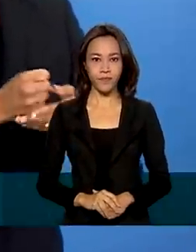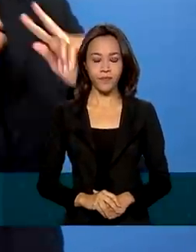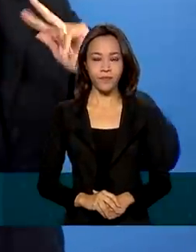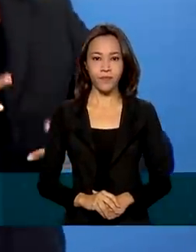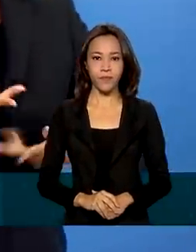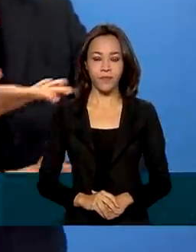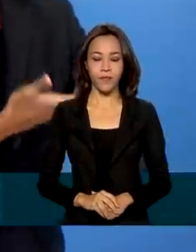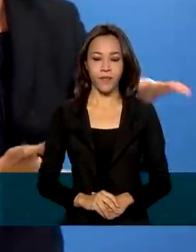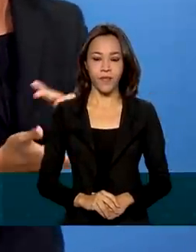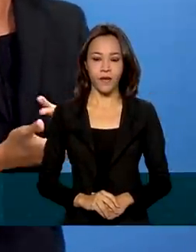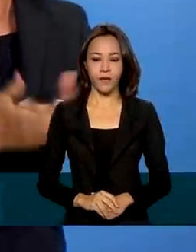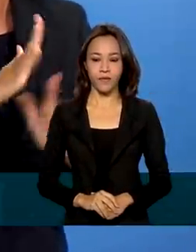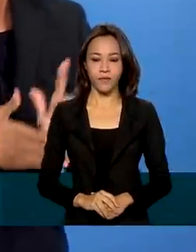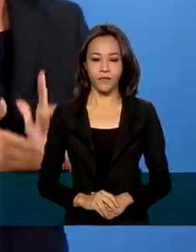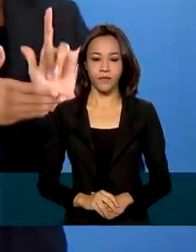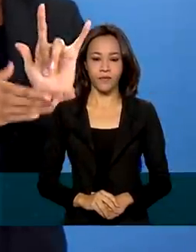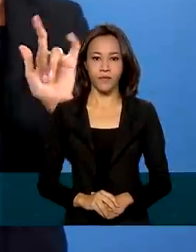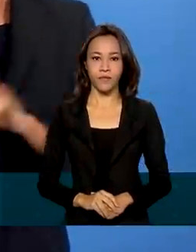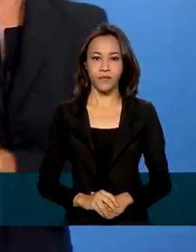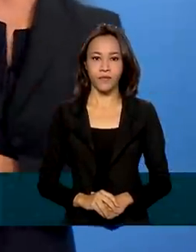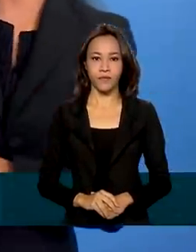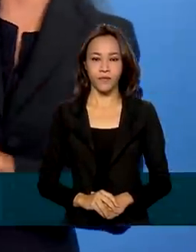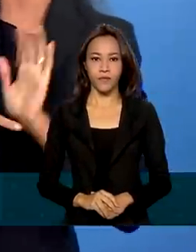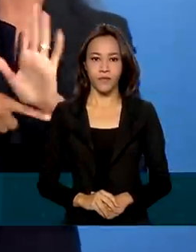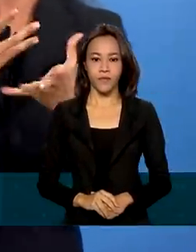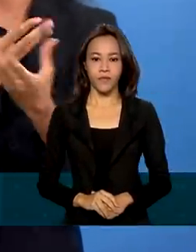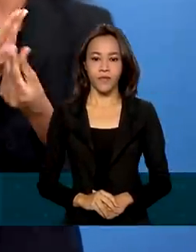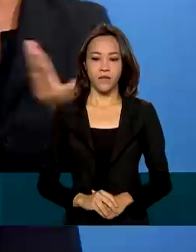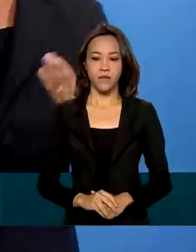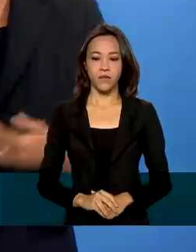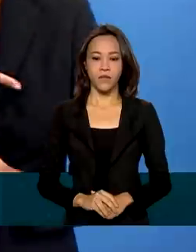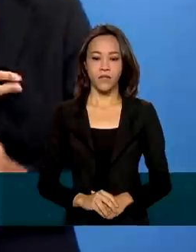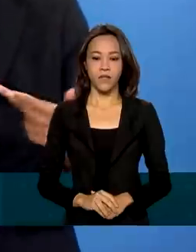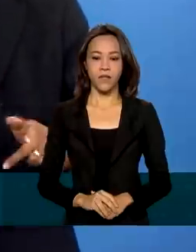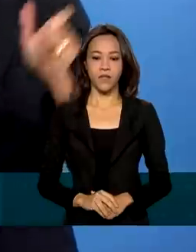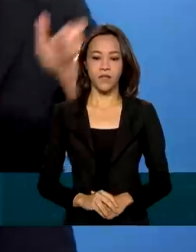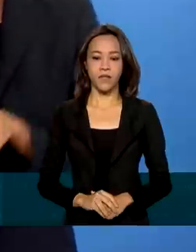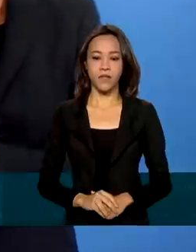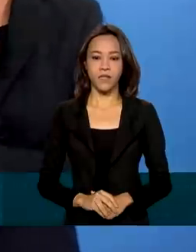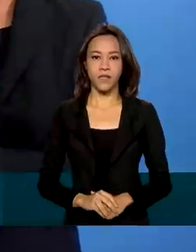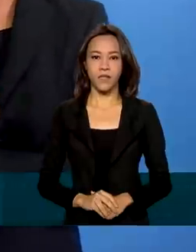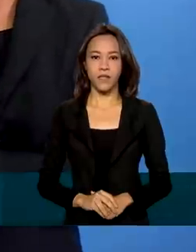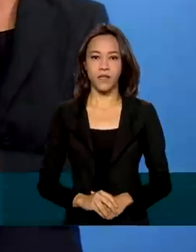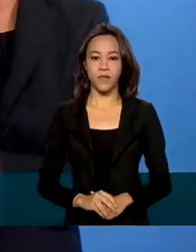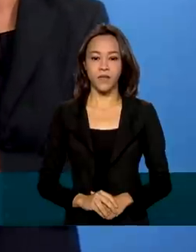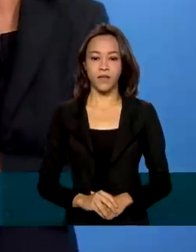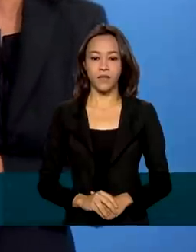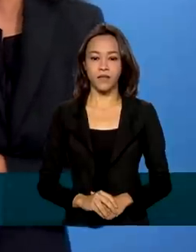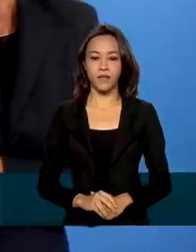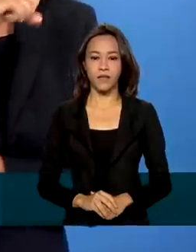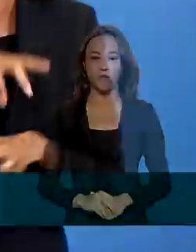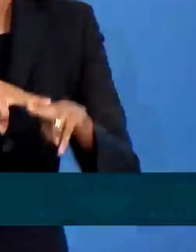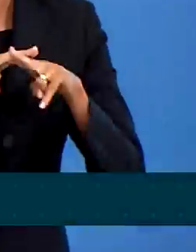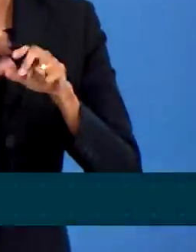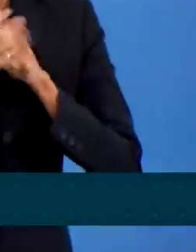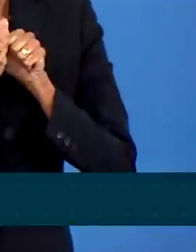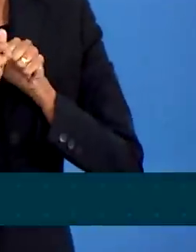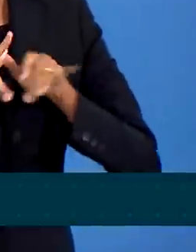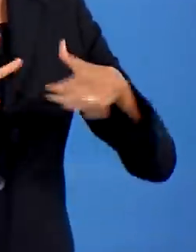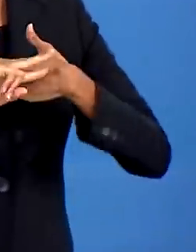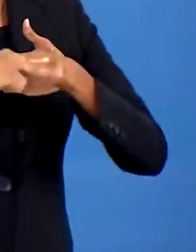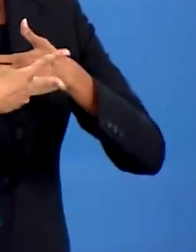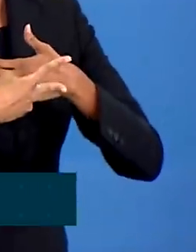o programa tem conseguido ajudar milhares de brasileiros que estão enfrentando dificuldades extremas devido aos efeitos